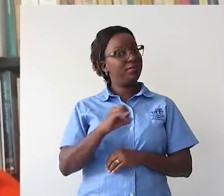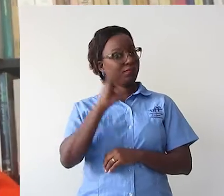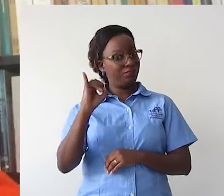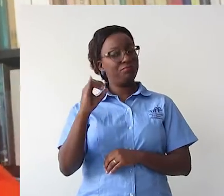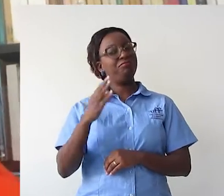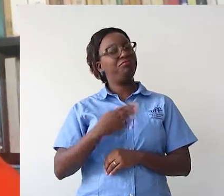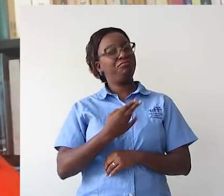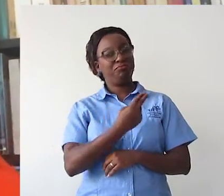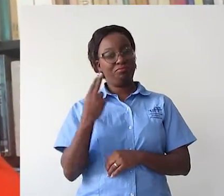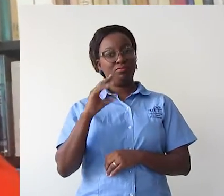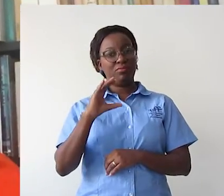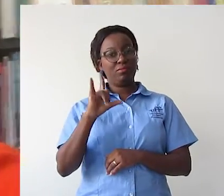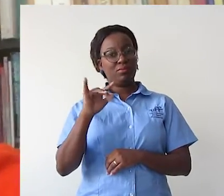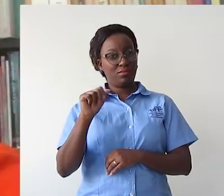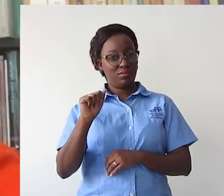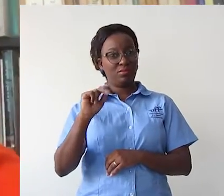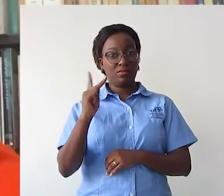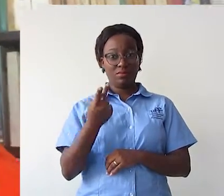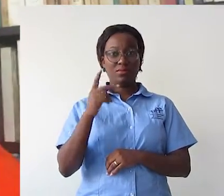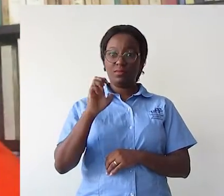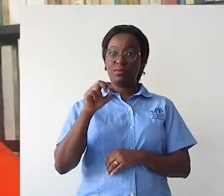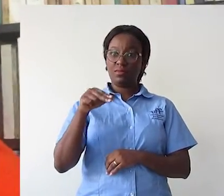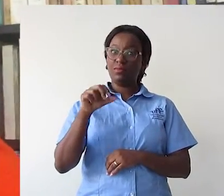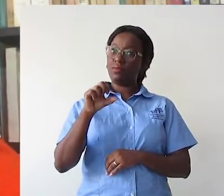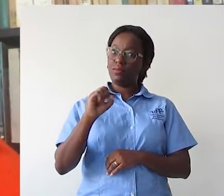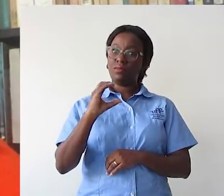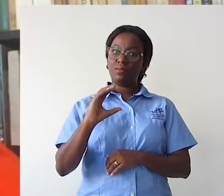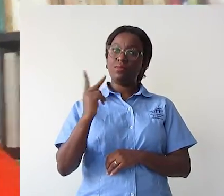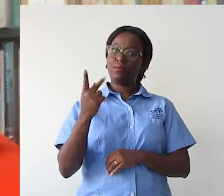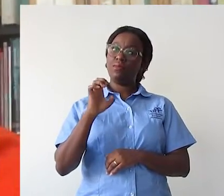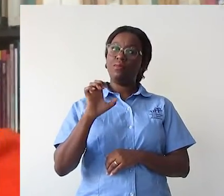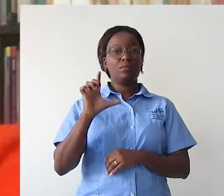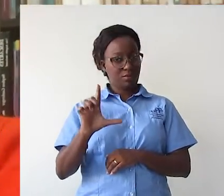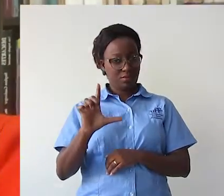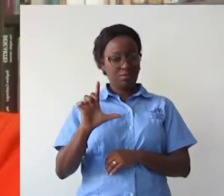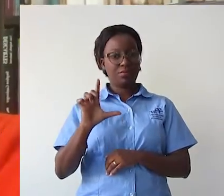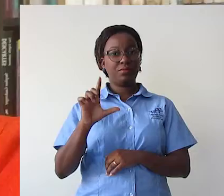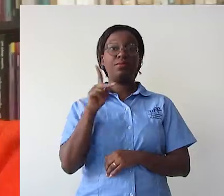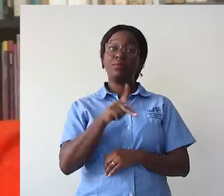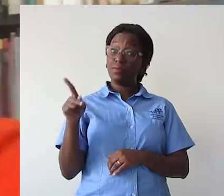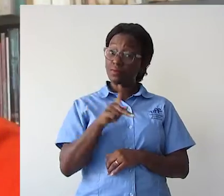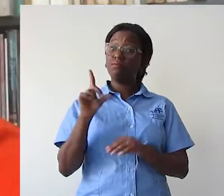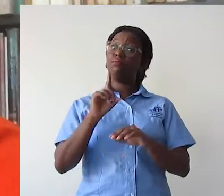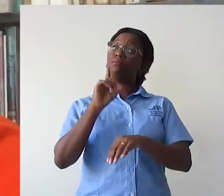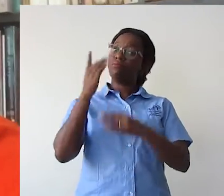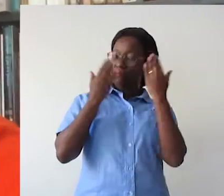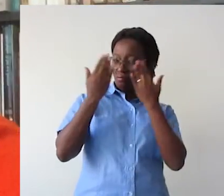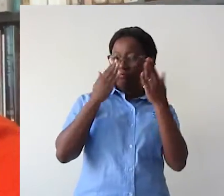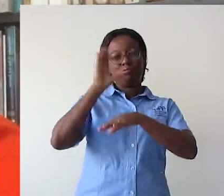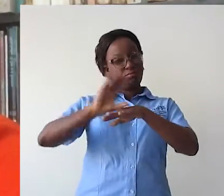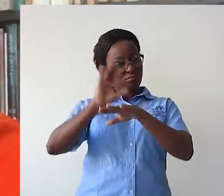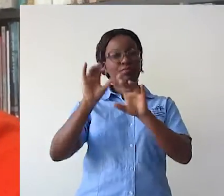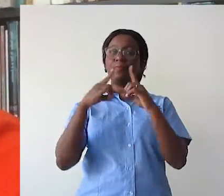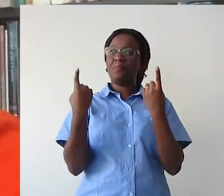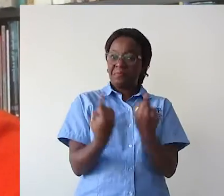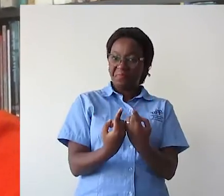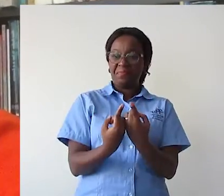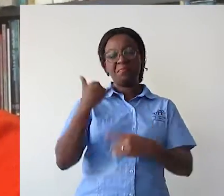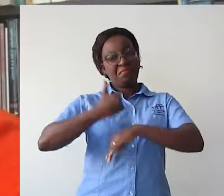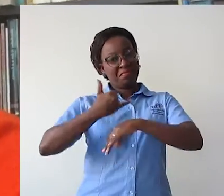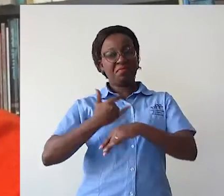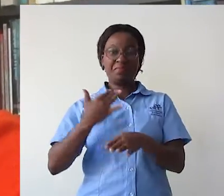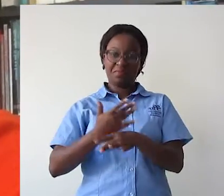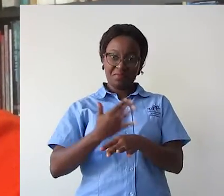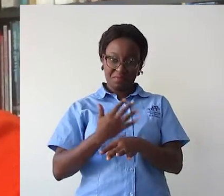Olá, eu sou a professora Cláudia Hencho do Departamento de Psicologia de Volta Redonda. Eu pesquiso os determinantes